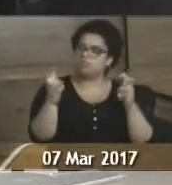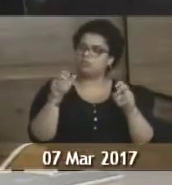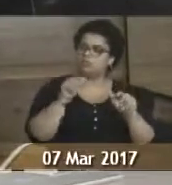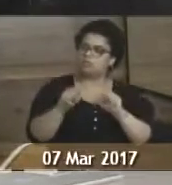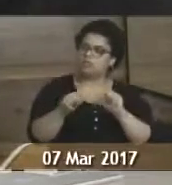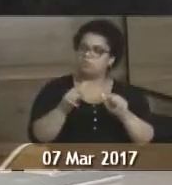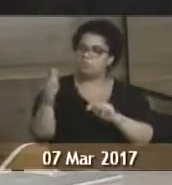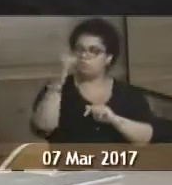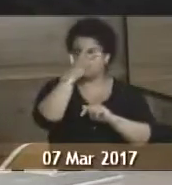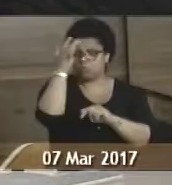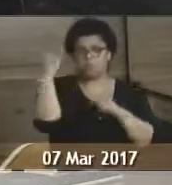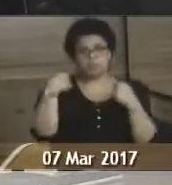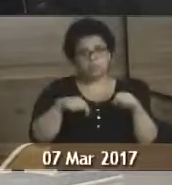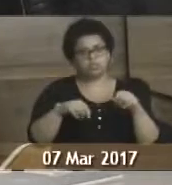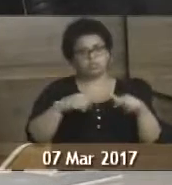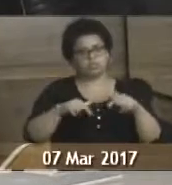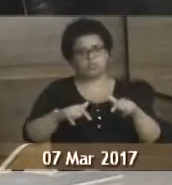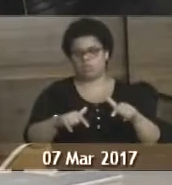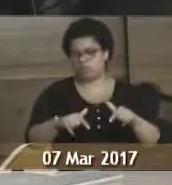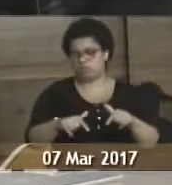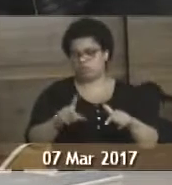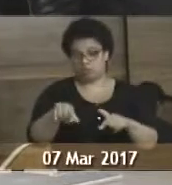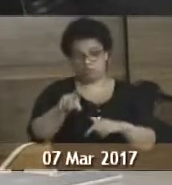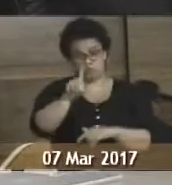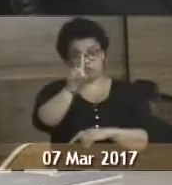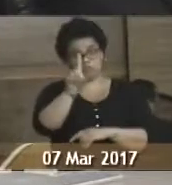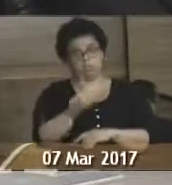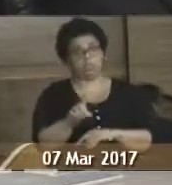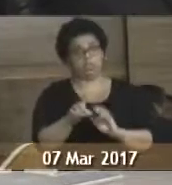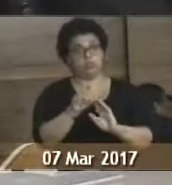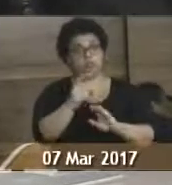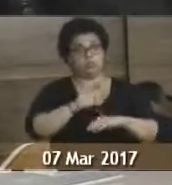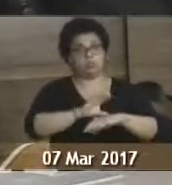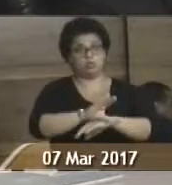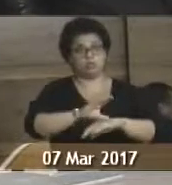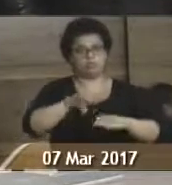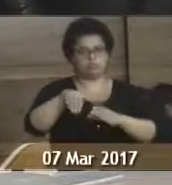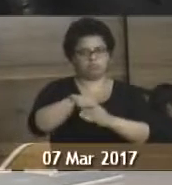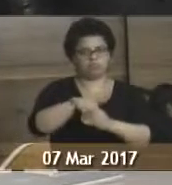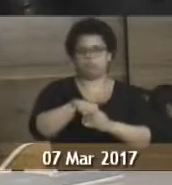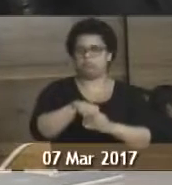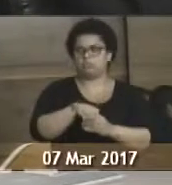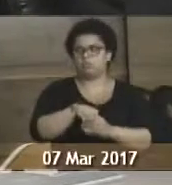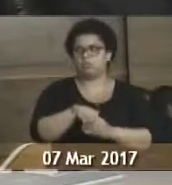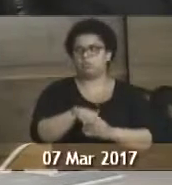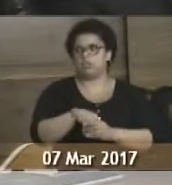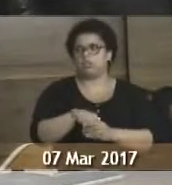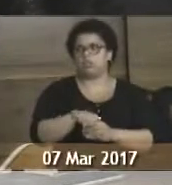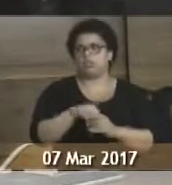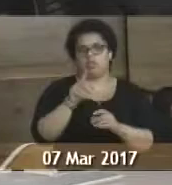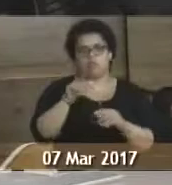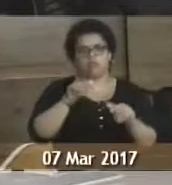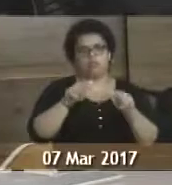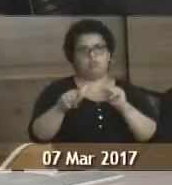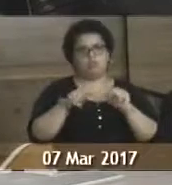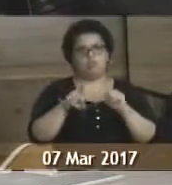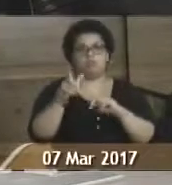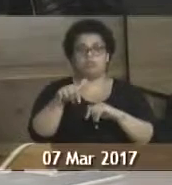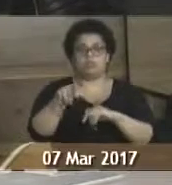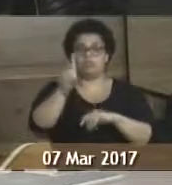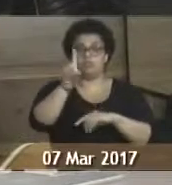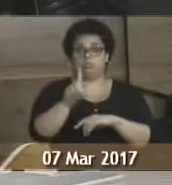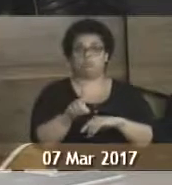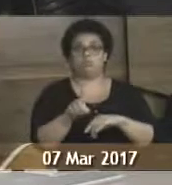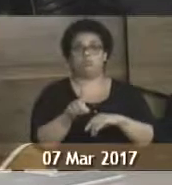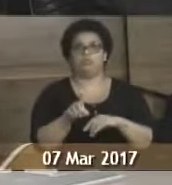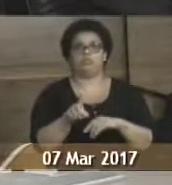as pessoas precisam trabalhar, um direito constitucional do nosso cidadão também é um direito